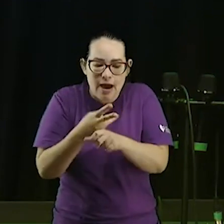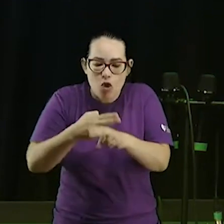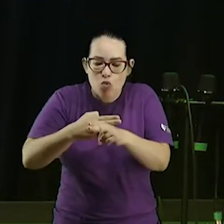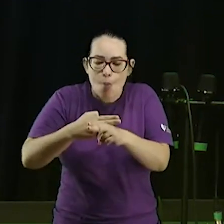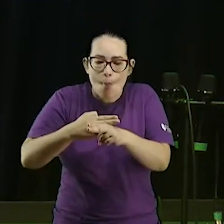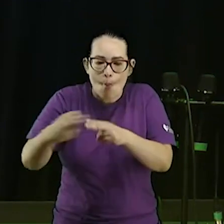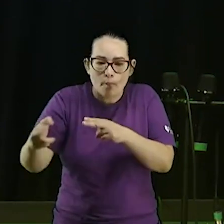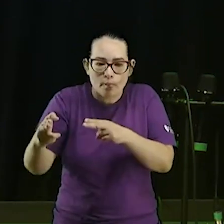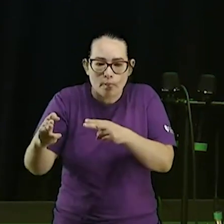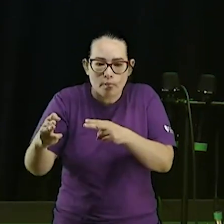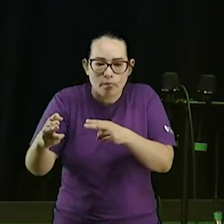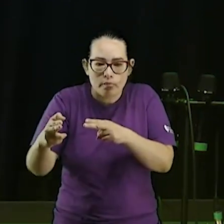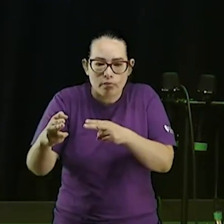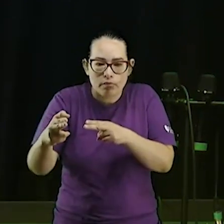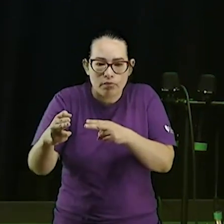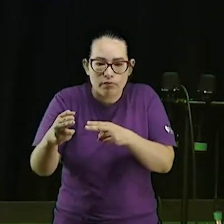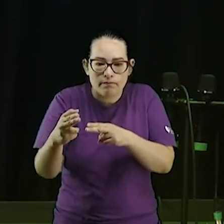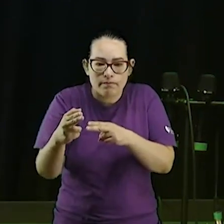não é filho de crente